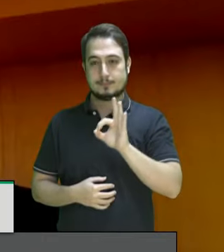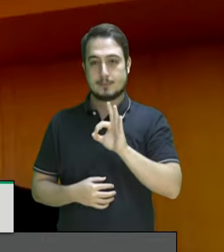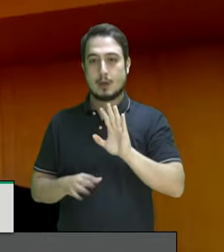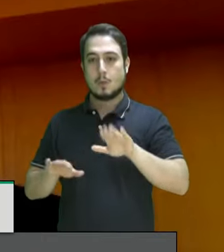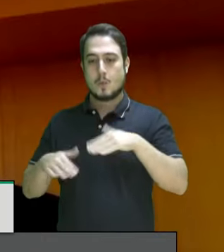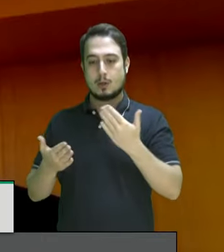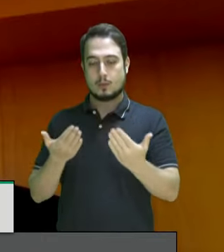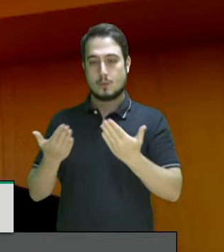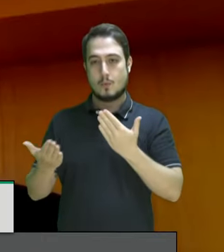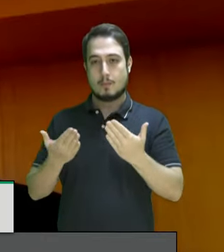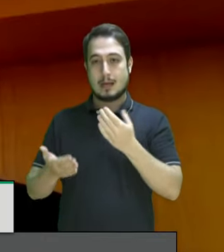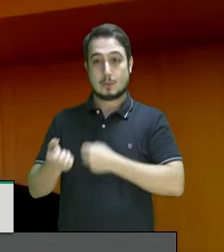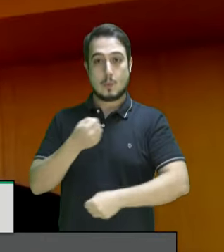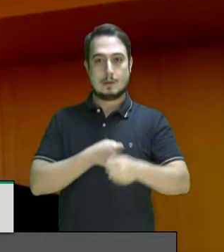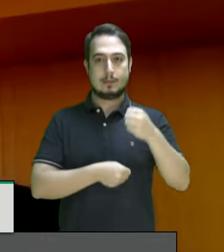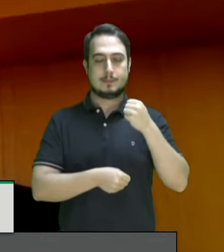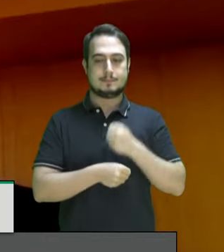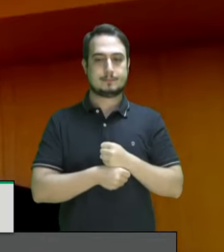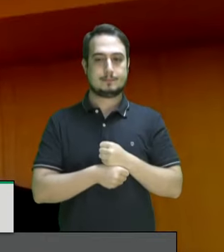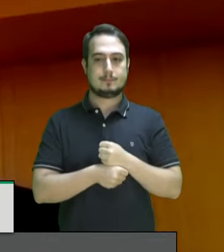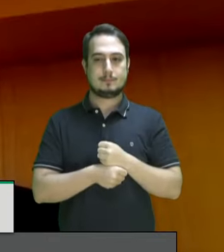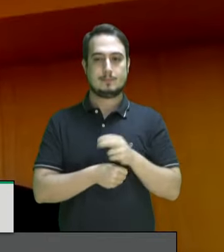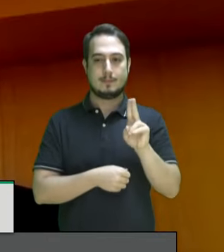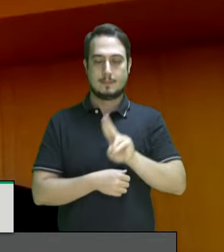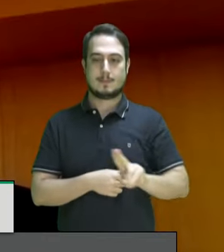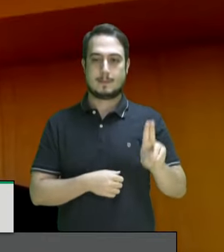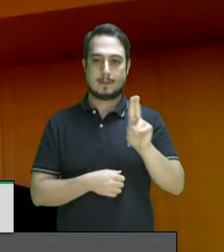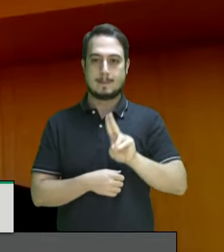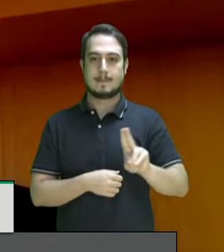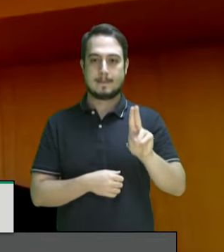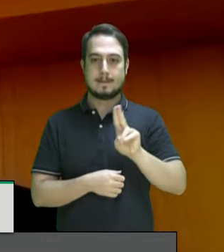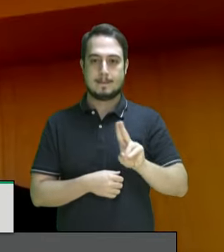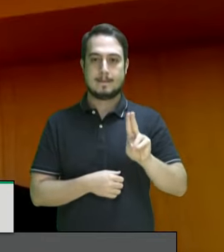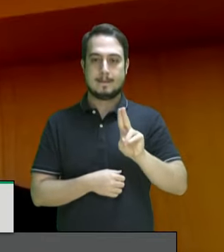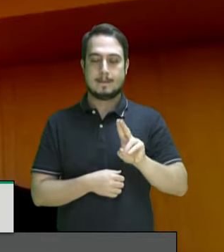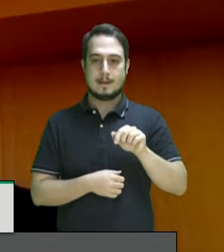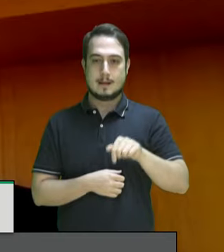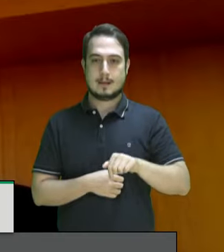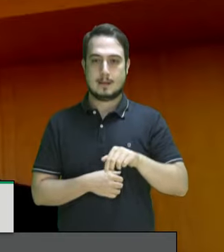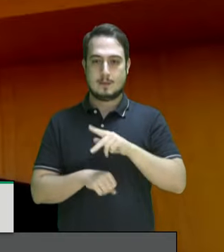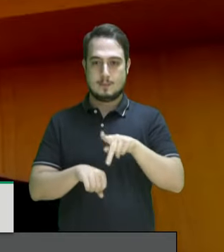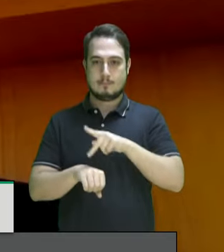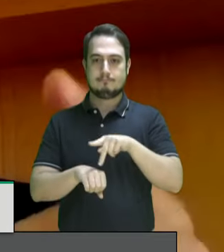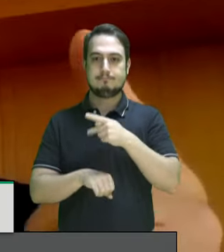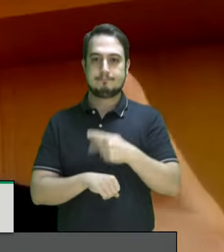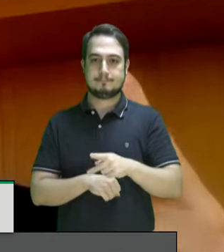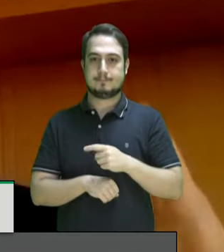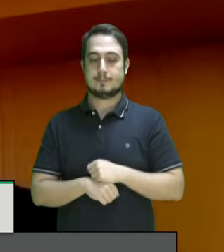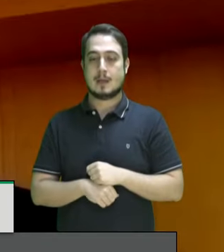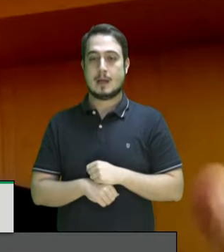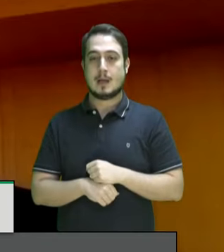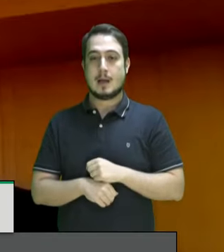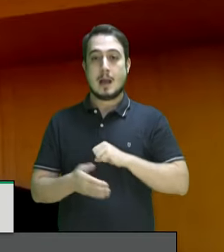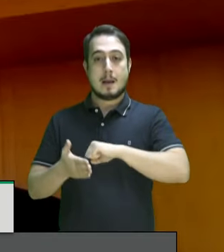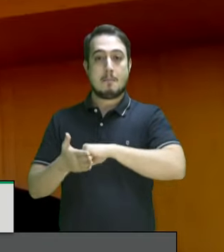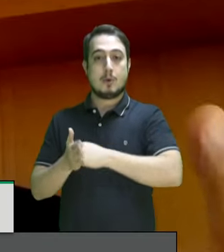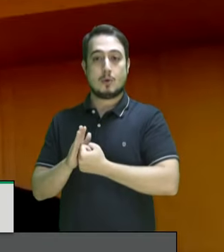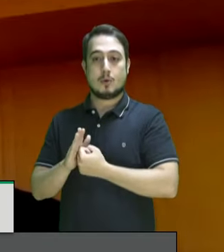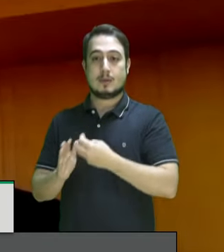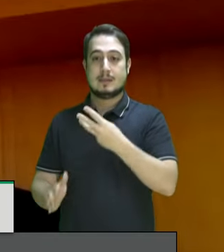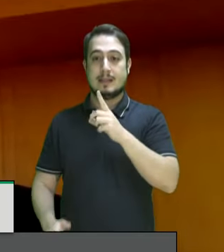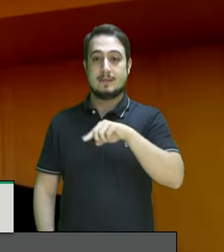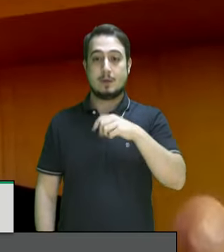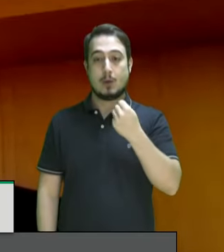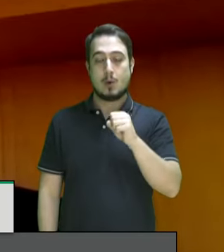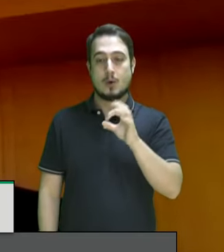a gente compara com o ano passado o orçamento das universidades públicas desse país bloqueou 13,8